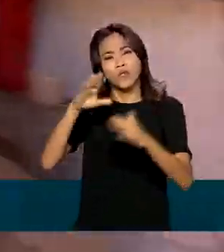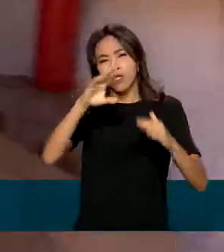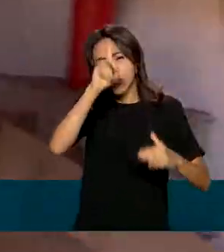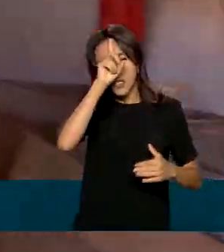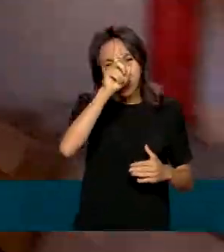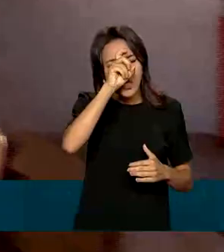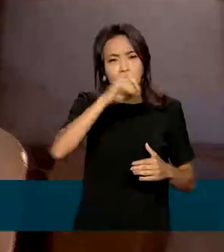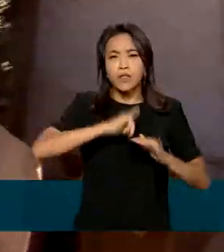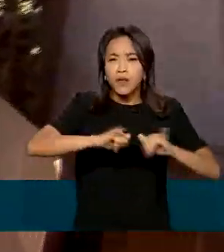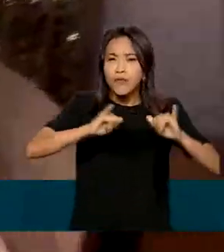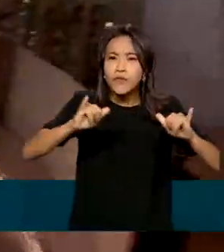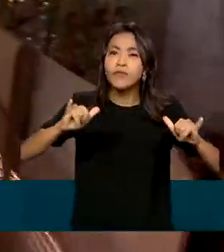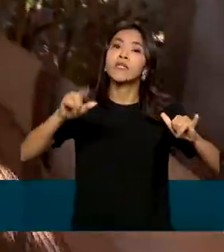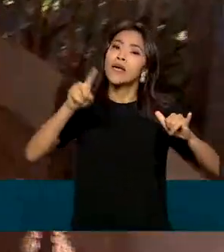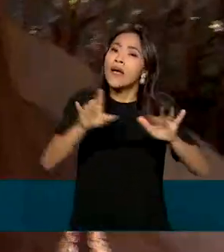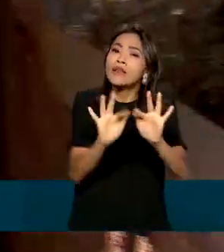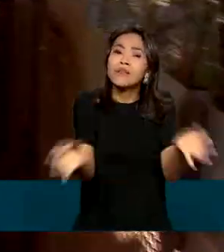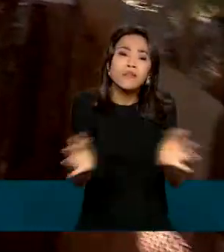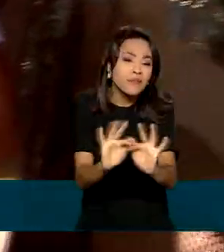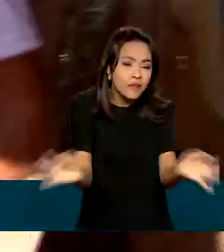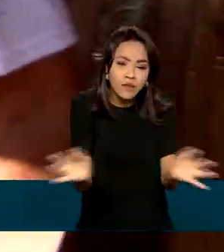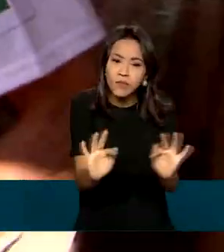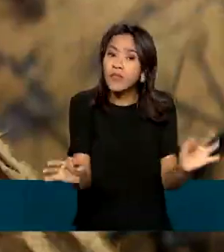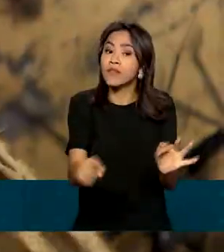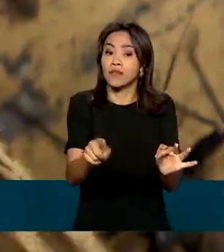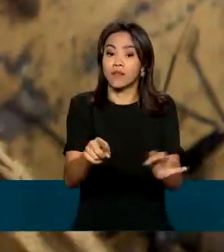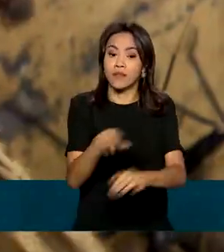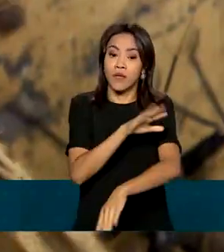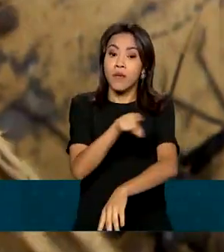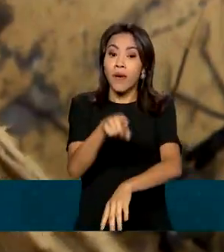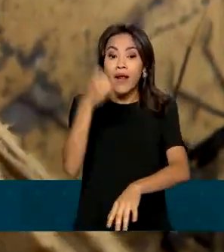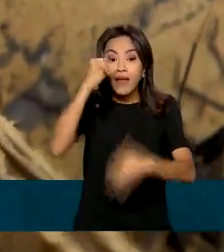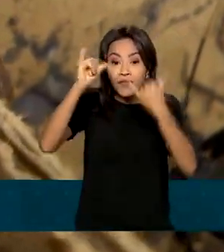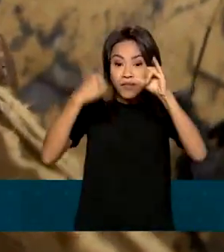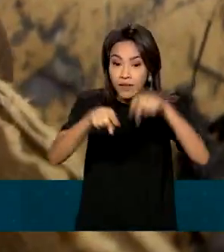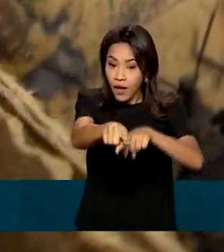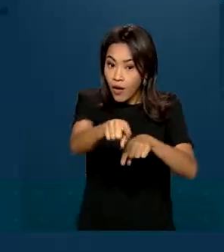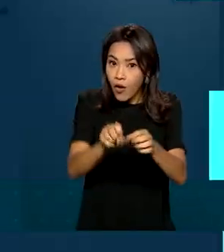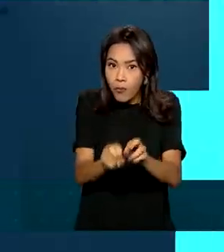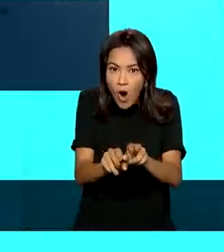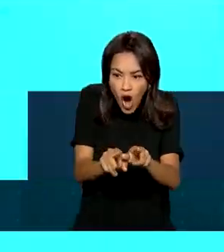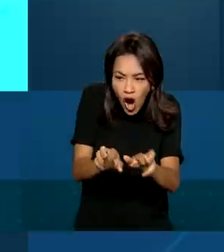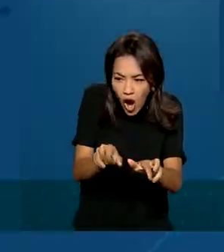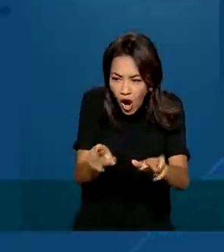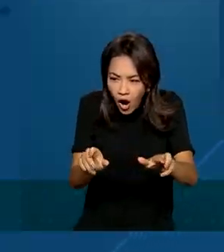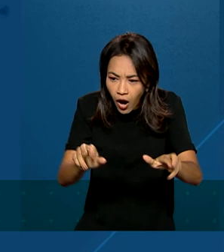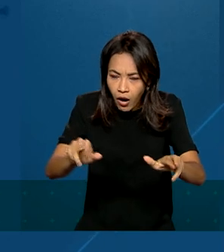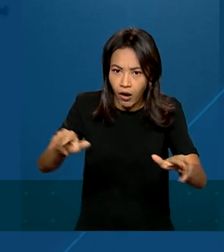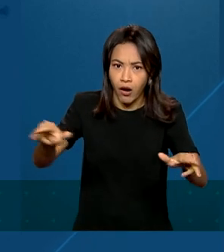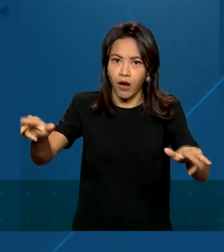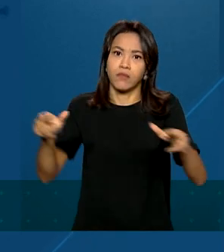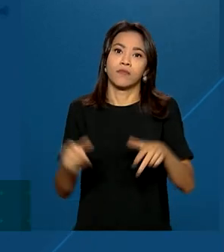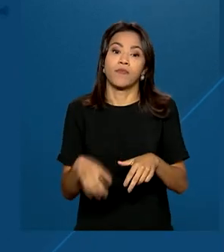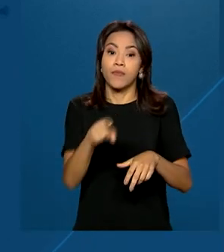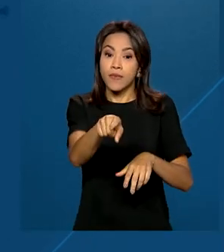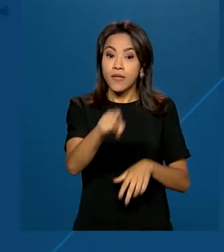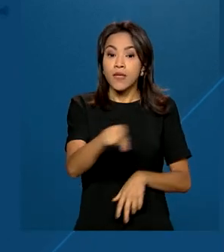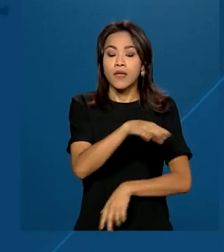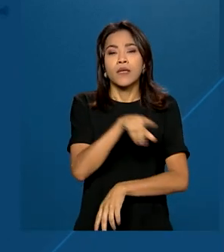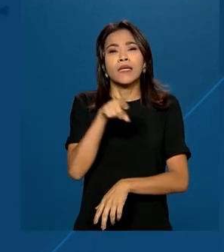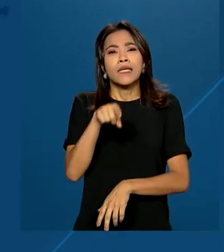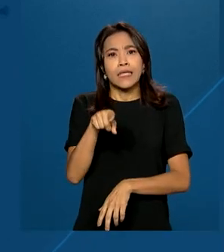com hábitos simples, como a limpeza do quintal para evitar os criadouros. As formas mais habituais de